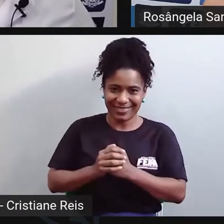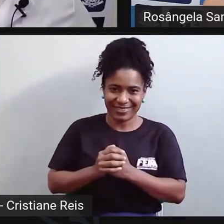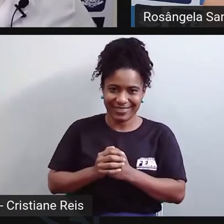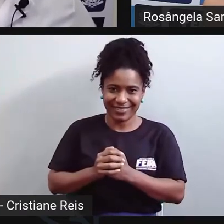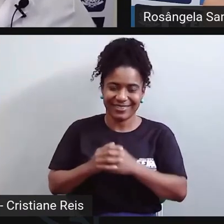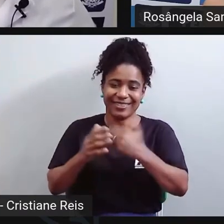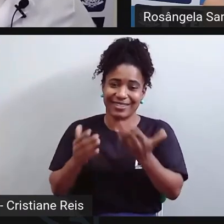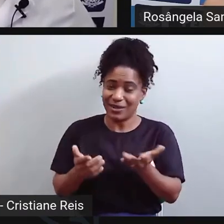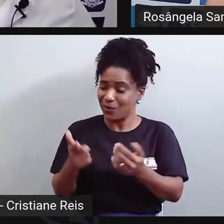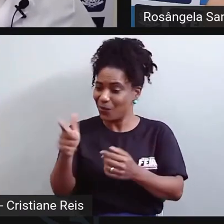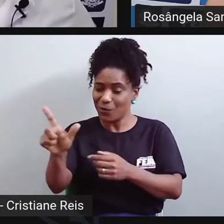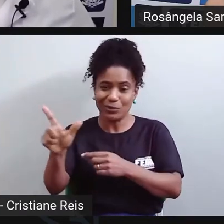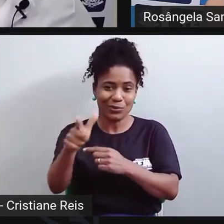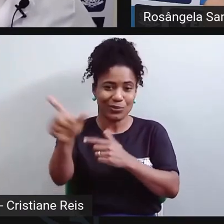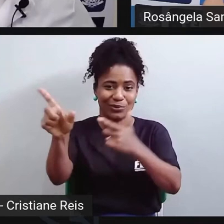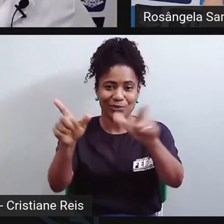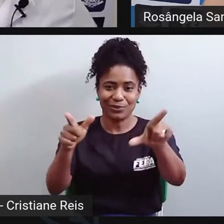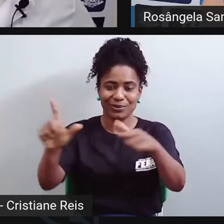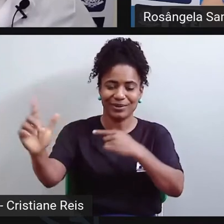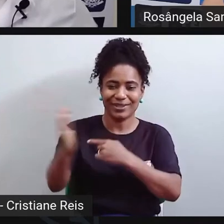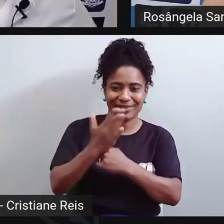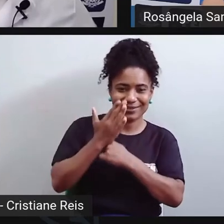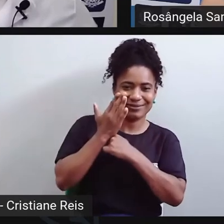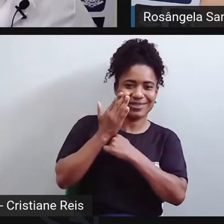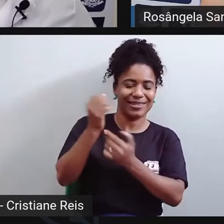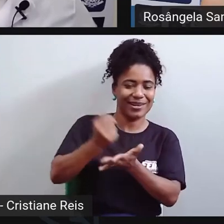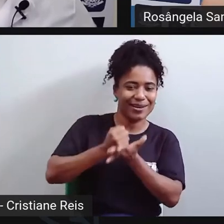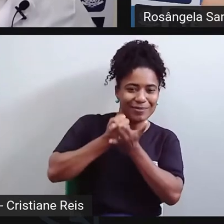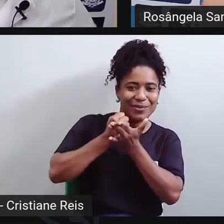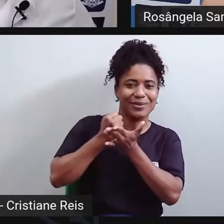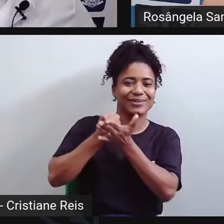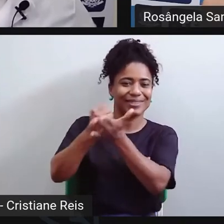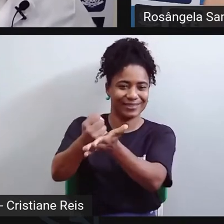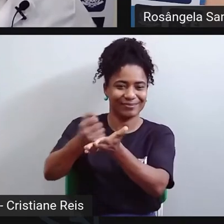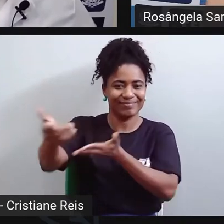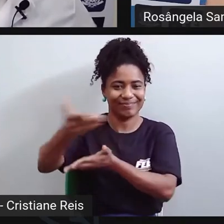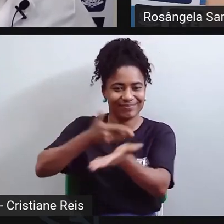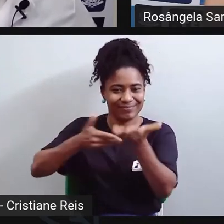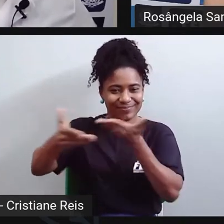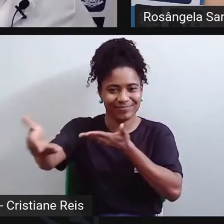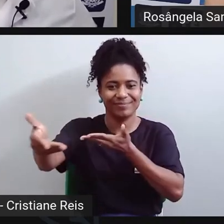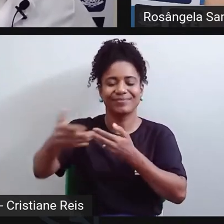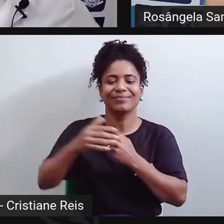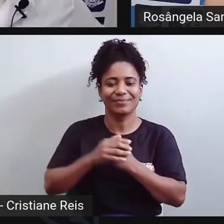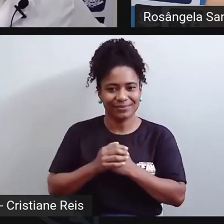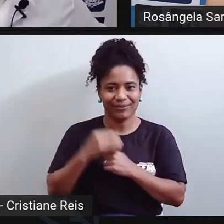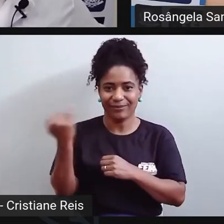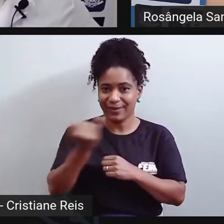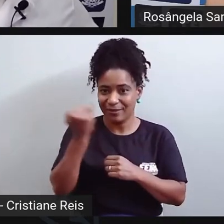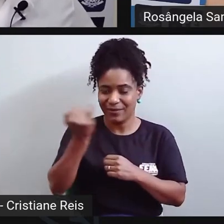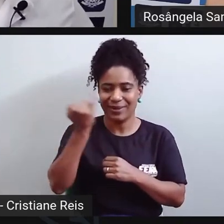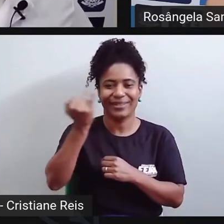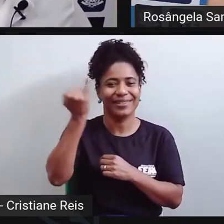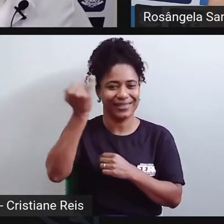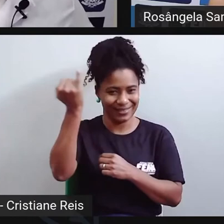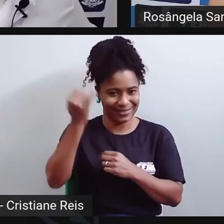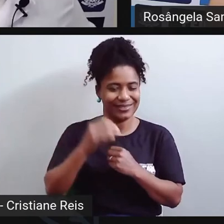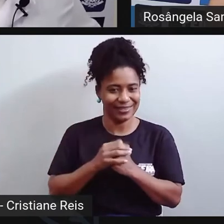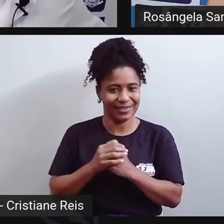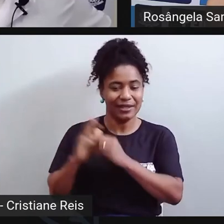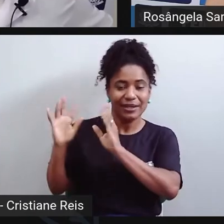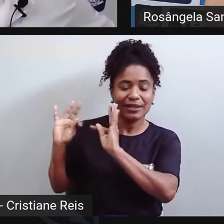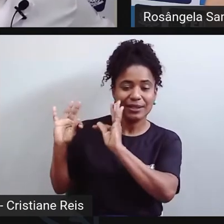gente não tiver isso, a gente se perde. Então, gente precisa aprender, né, a tirar o lado bom dessa tecnologia